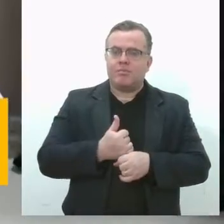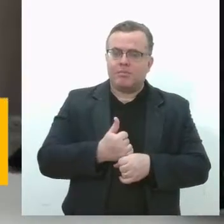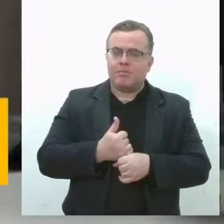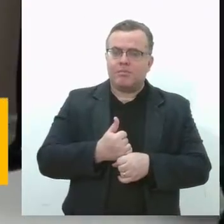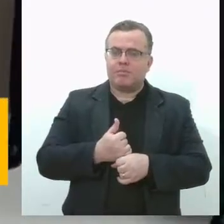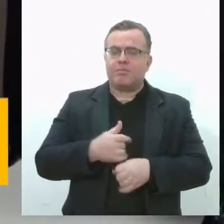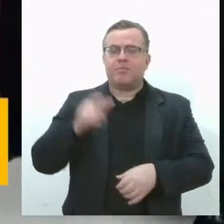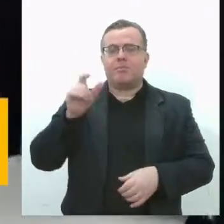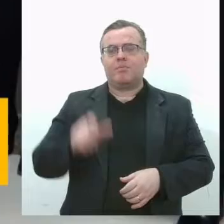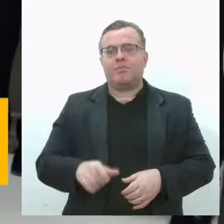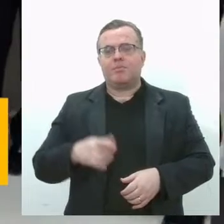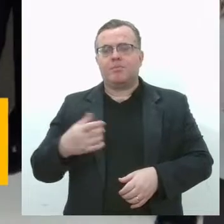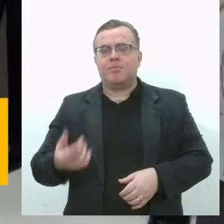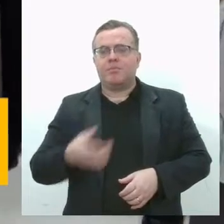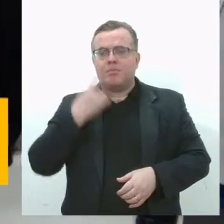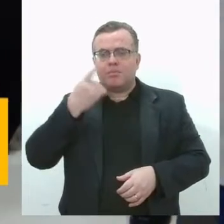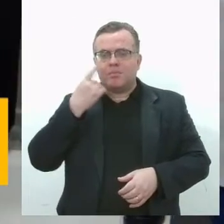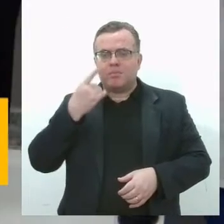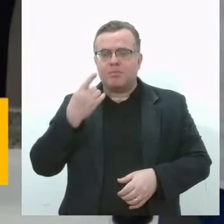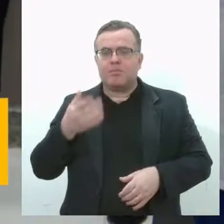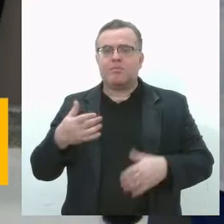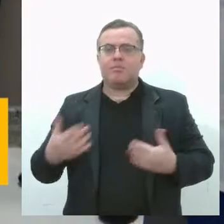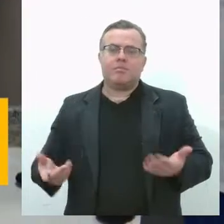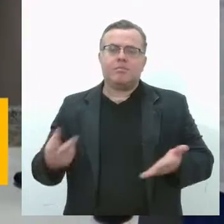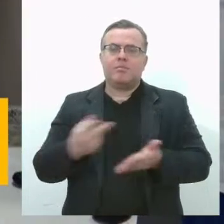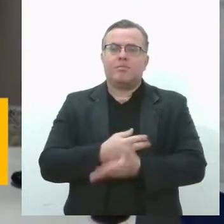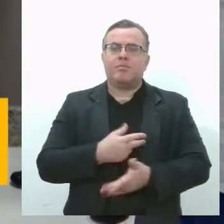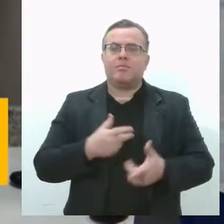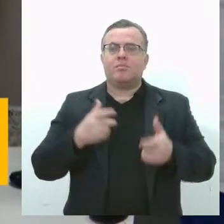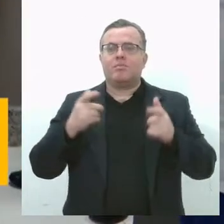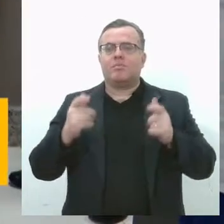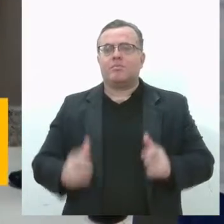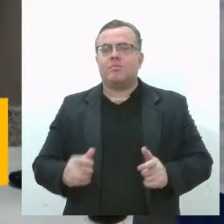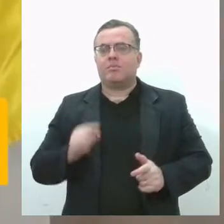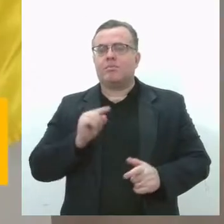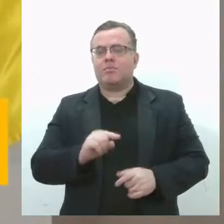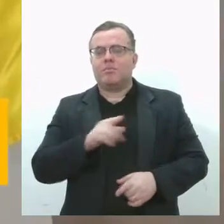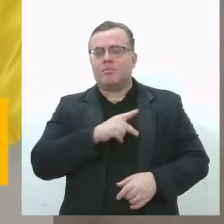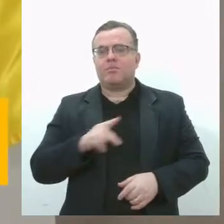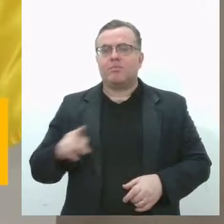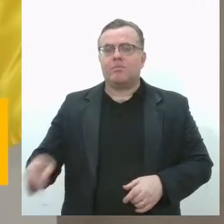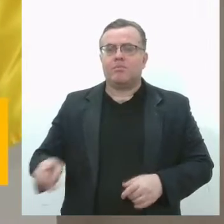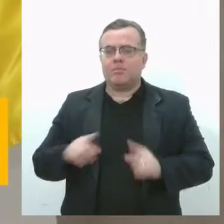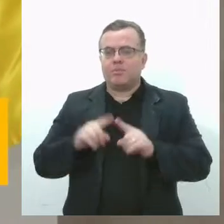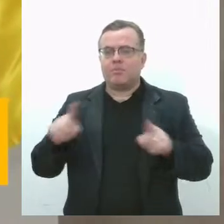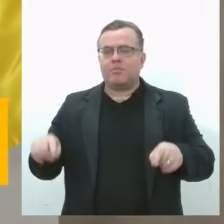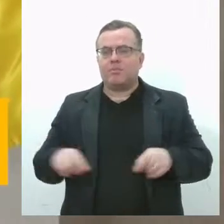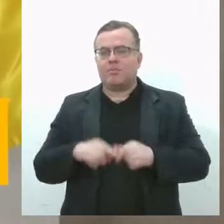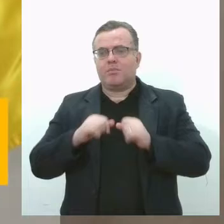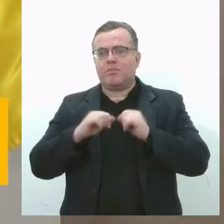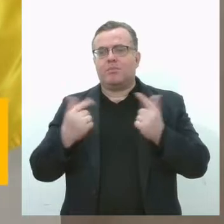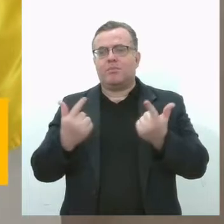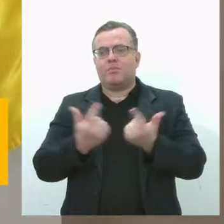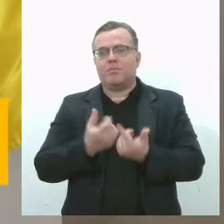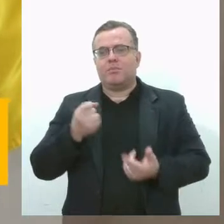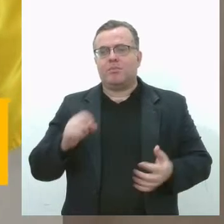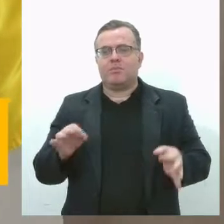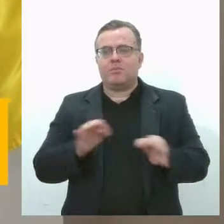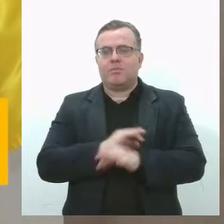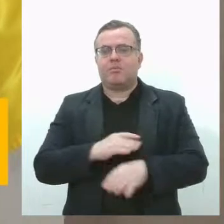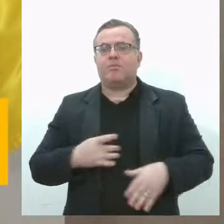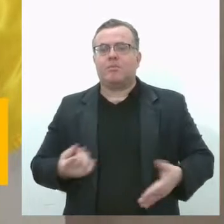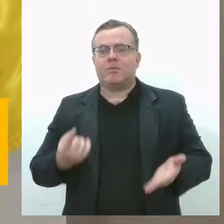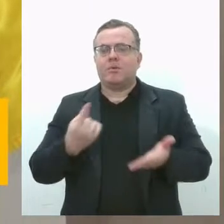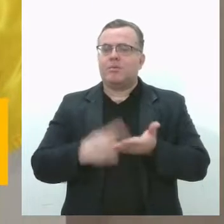deputado estadual, foi realizada no gabinete da presidência da Assembleia Legislativa de Sergipe e coordenada pelo